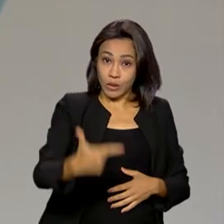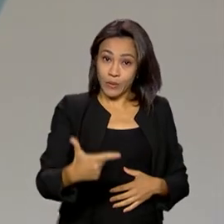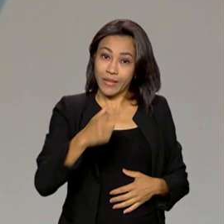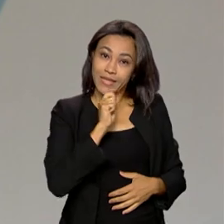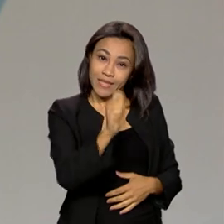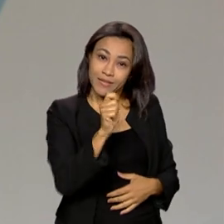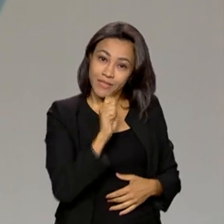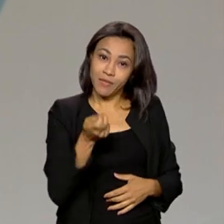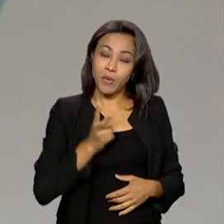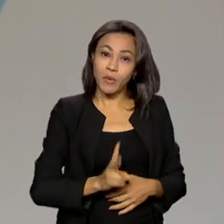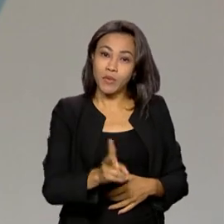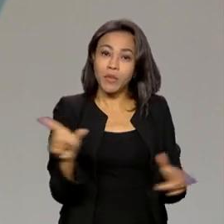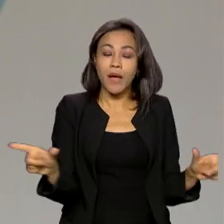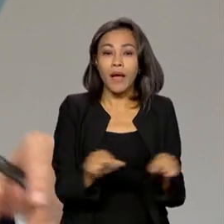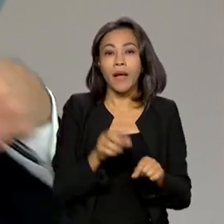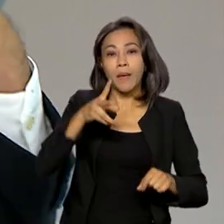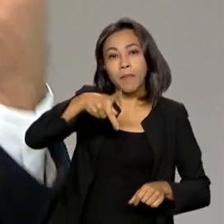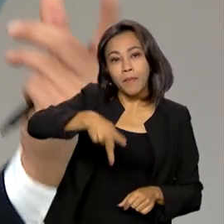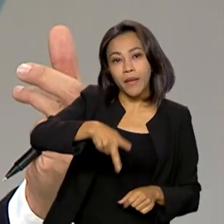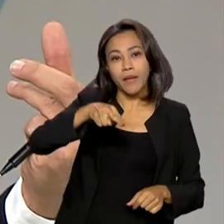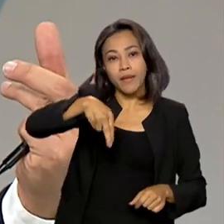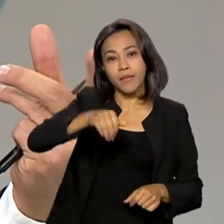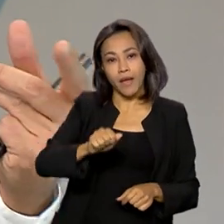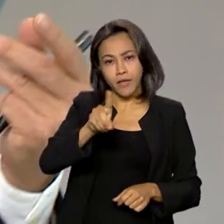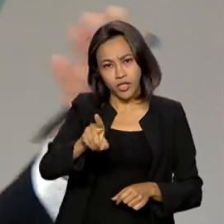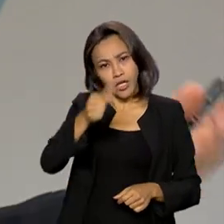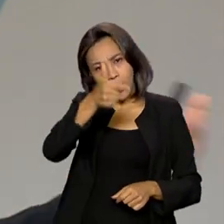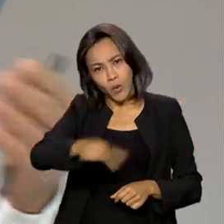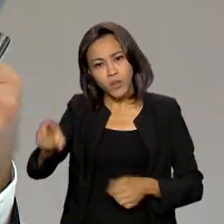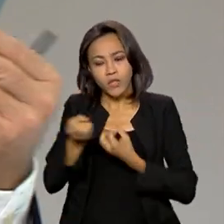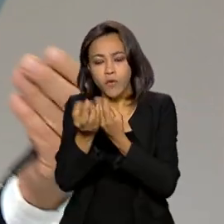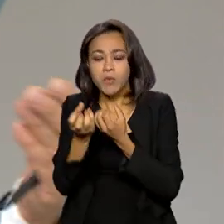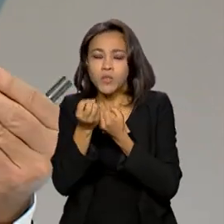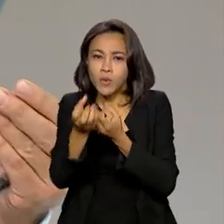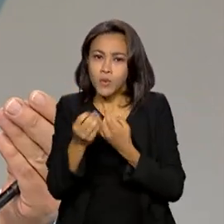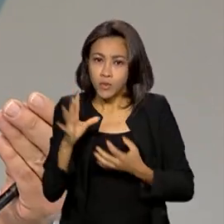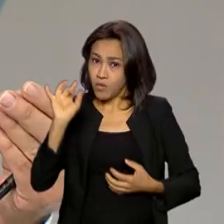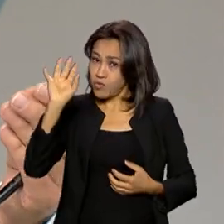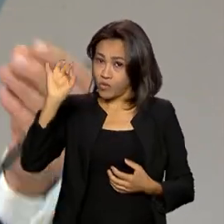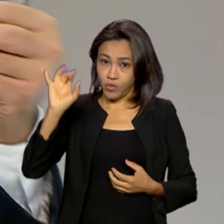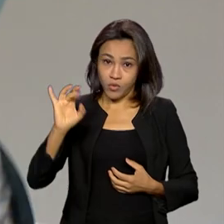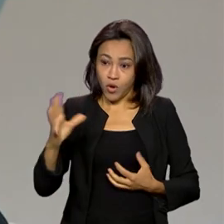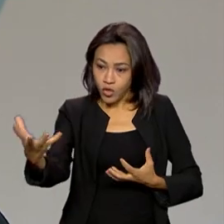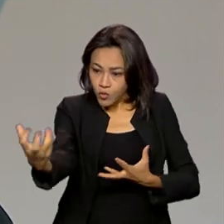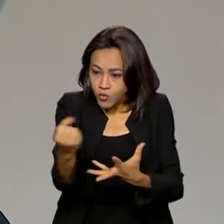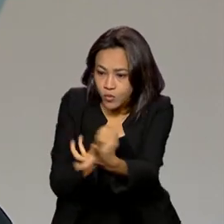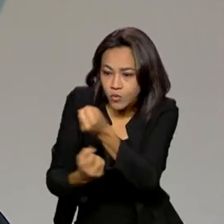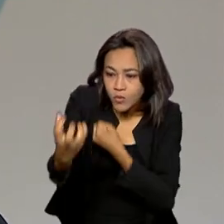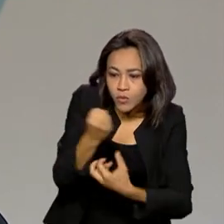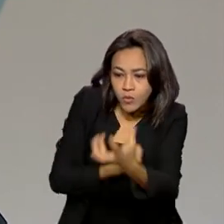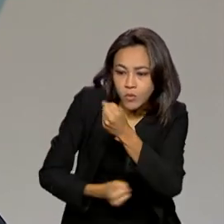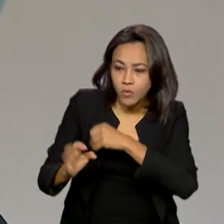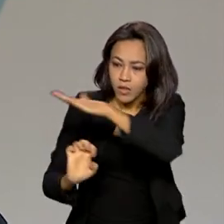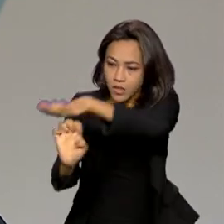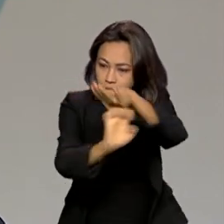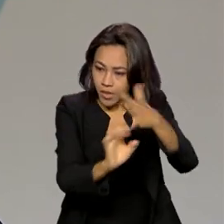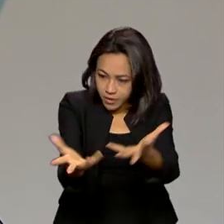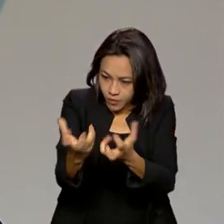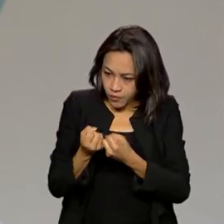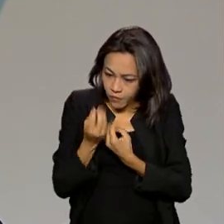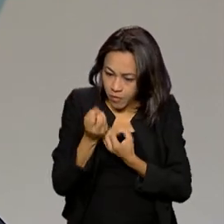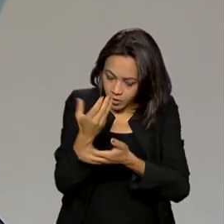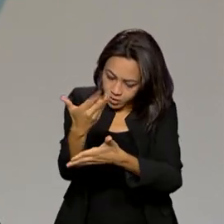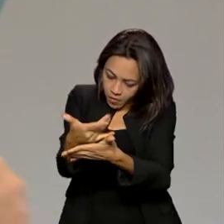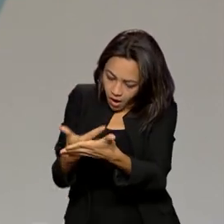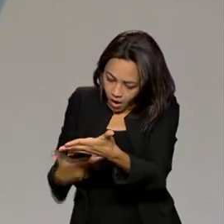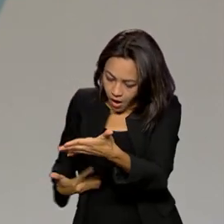a PNAD Contínua, que é a do IBGE, trabalha com outro conjunto de dados, não só com esses dados que os empregadores enviam ao Ministério do Trabalho e Previdência